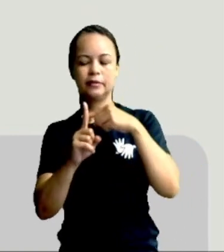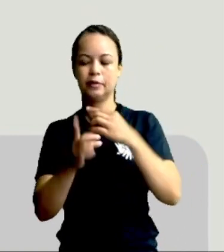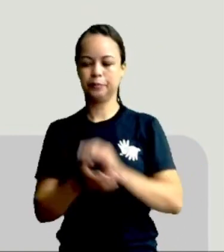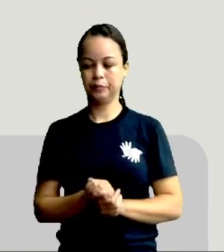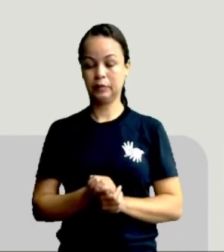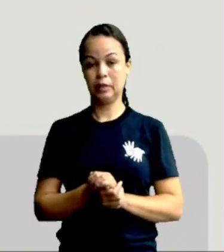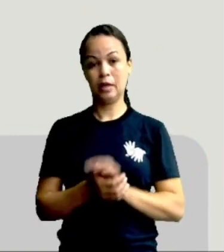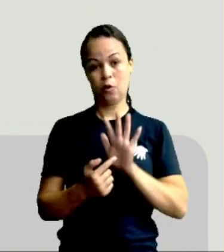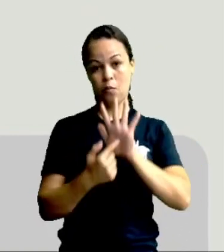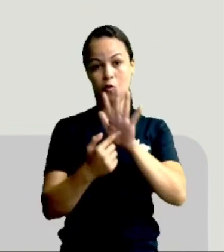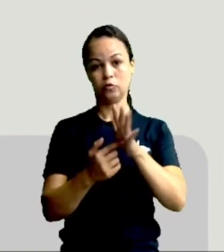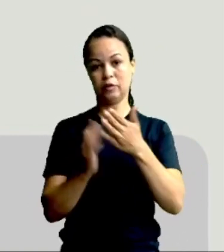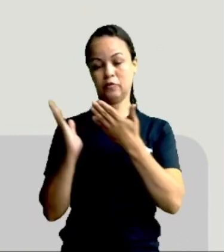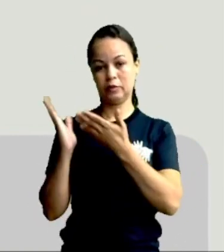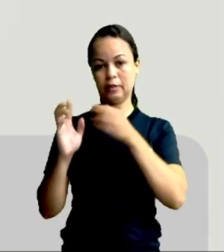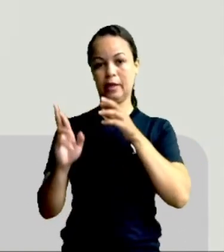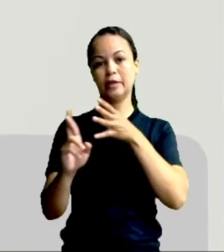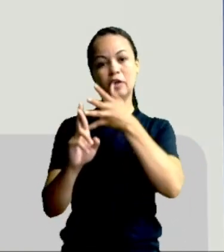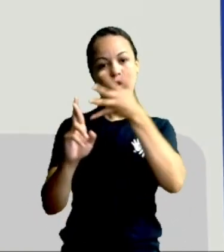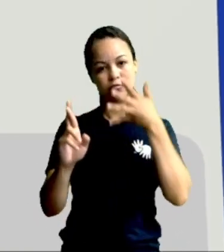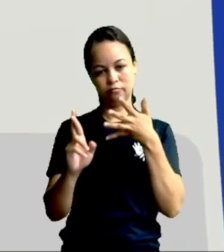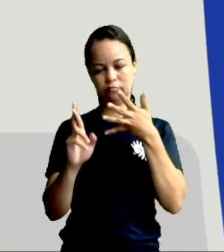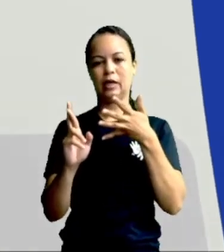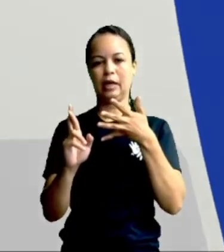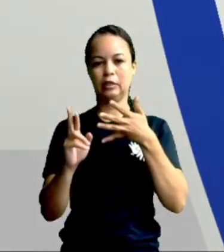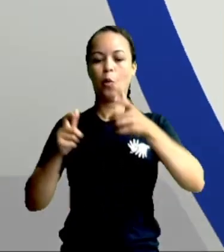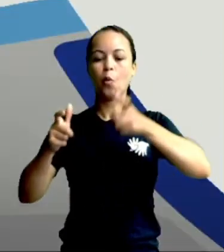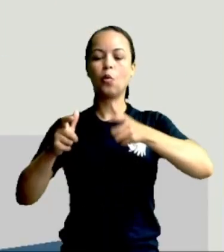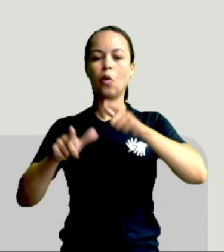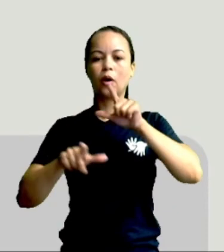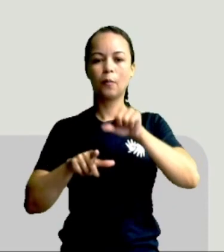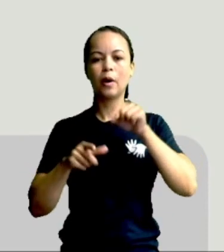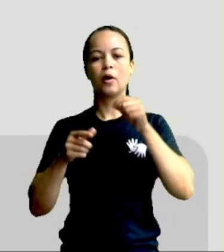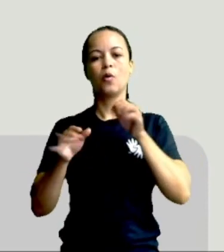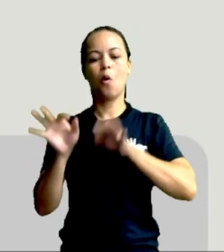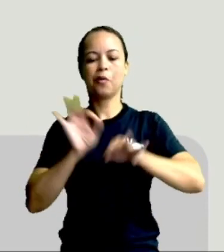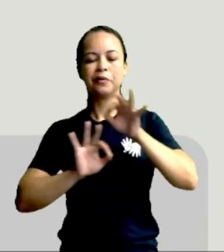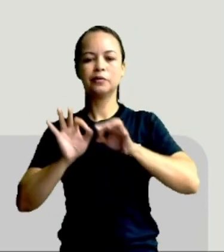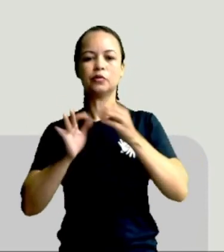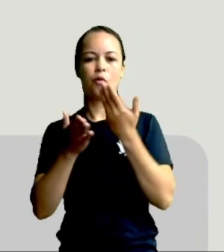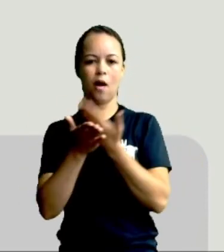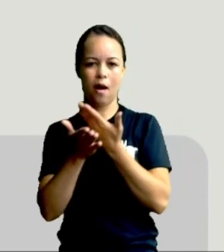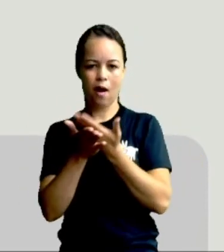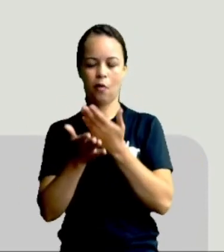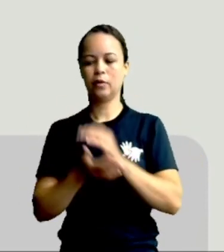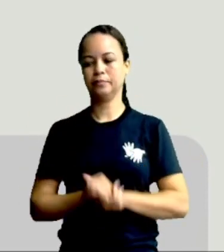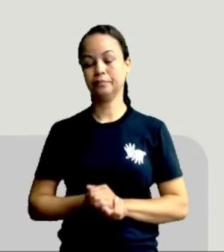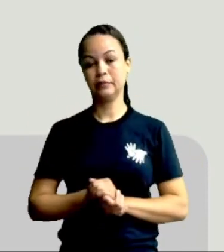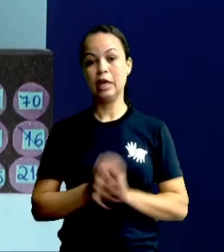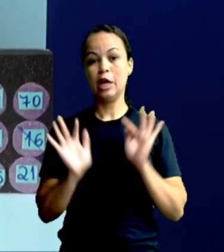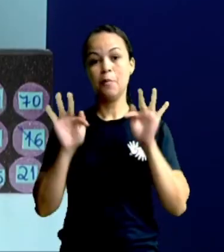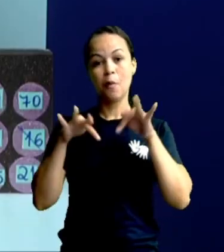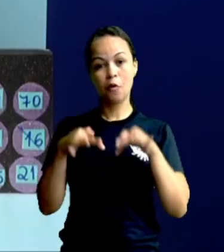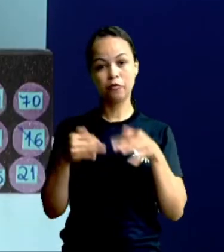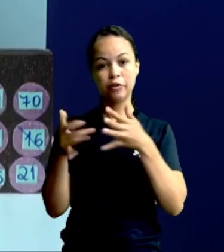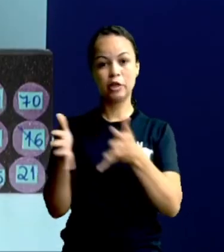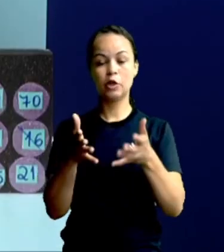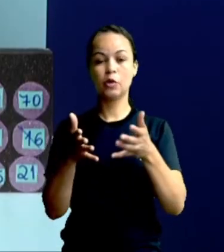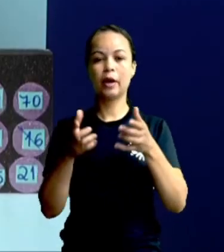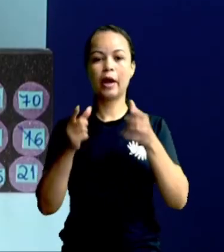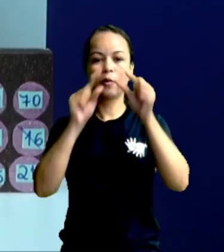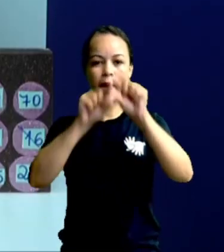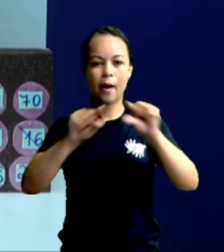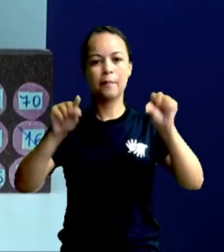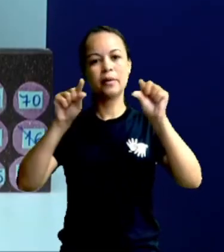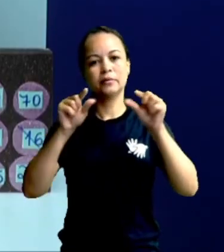nossas referências de onde a gente preparou essa aula. E agora, por fim, eu quero deixar uma mensagem pra